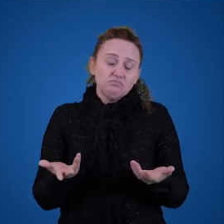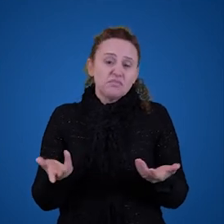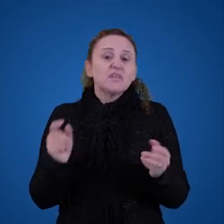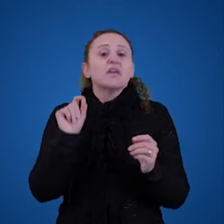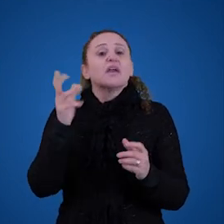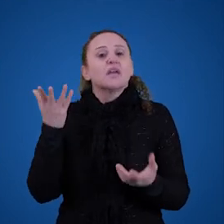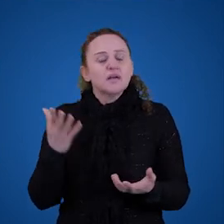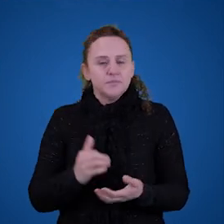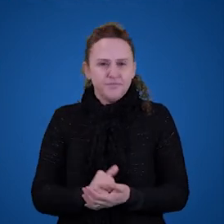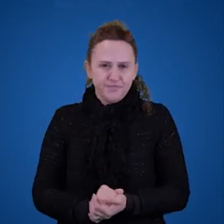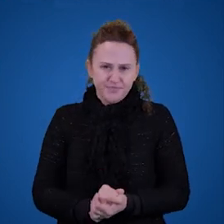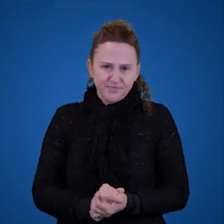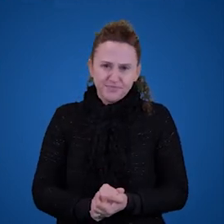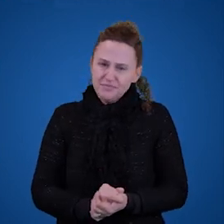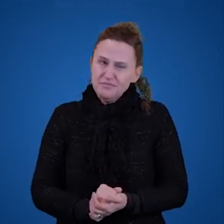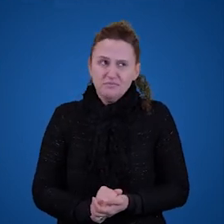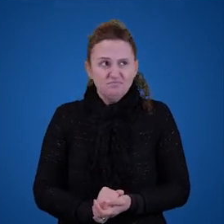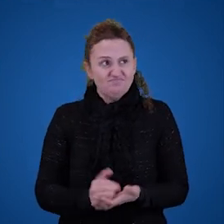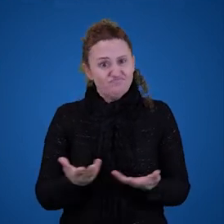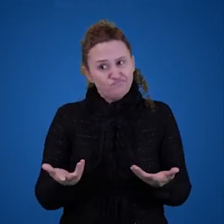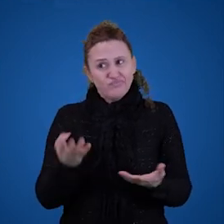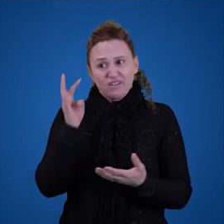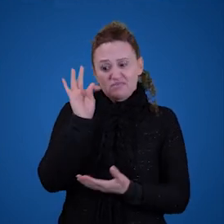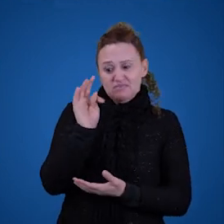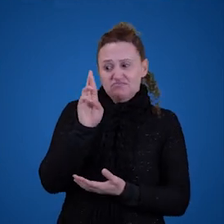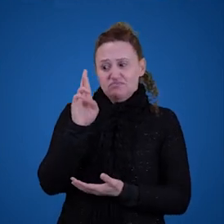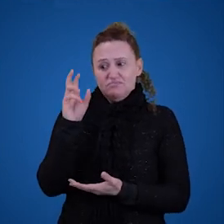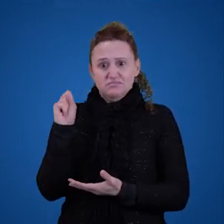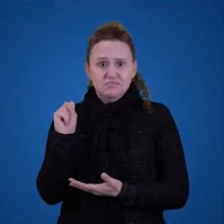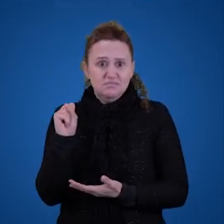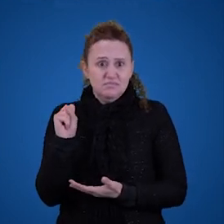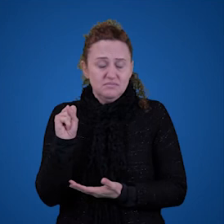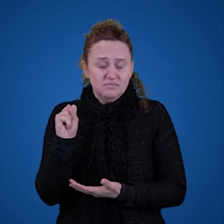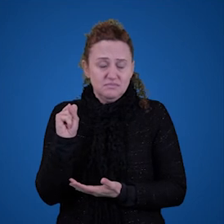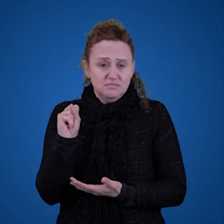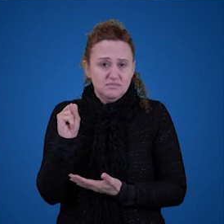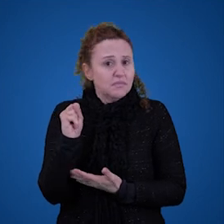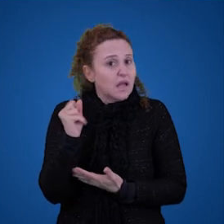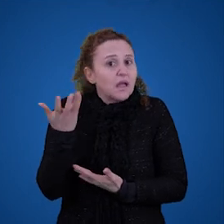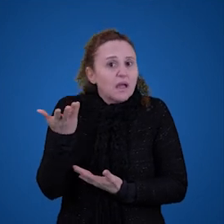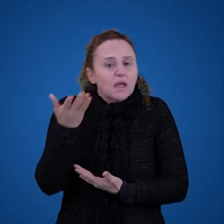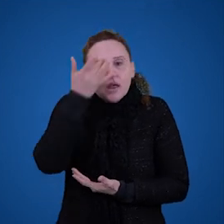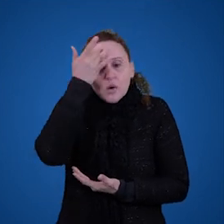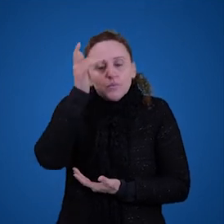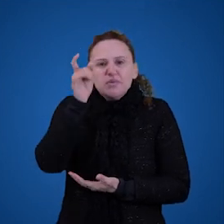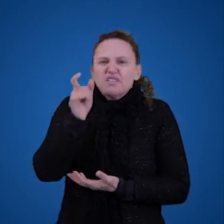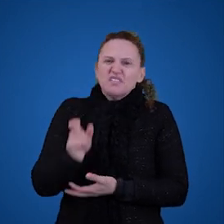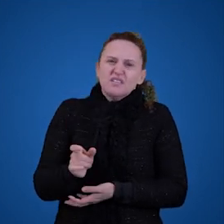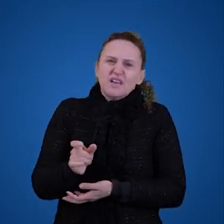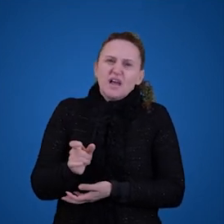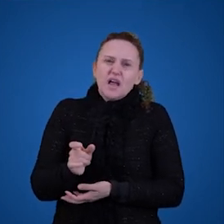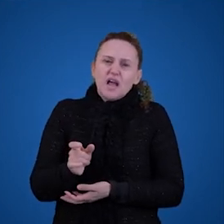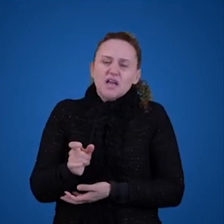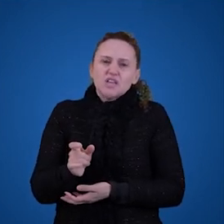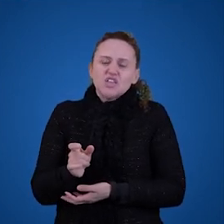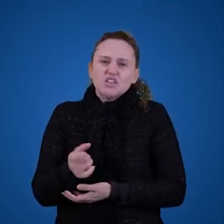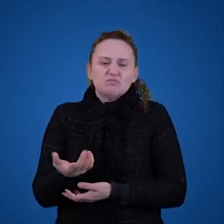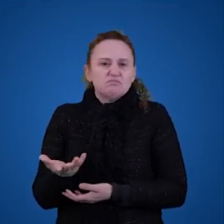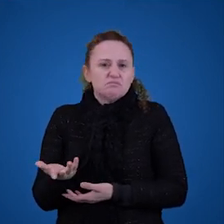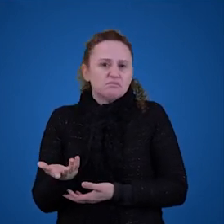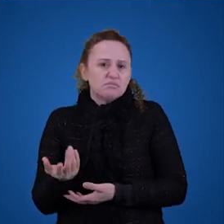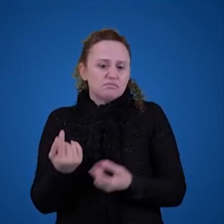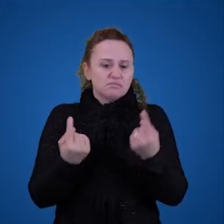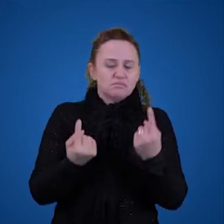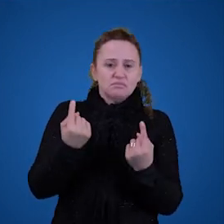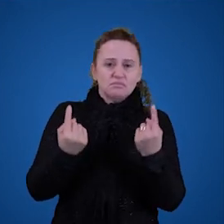então teoricamente para TRS é como se eu tivesse o mesmo personagemzinho ou a mesma pessoazinha em cada lado dessa